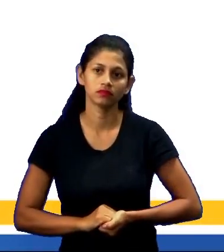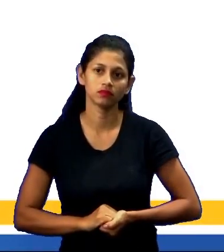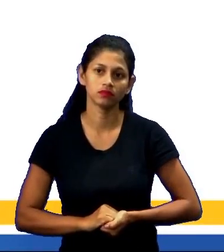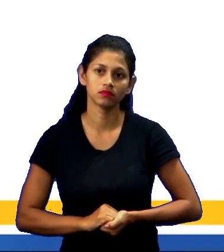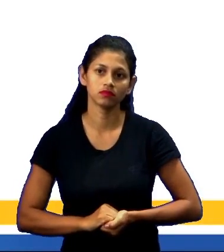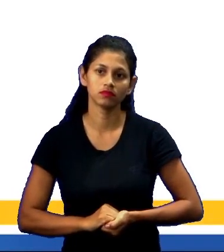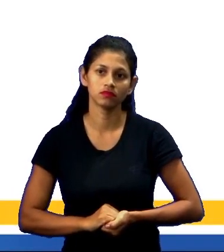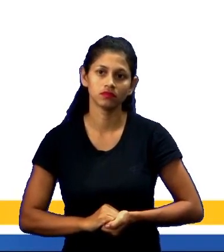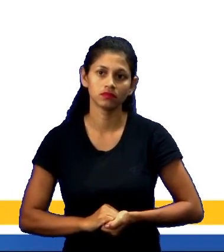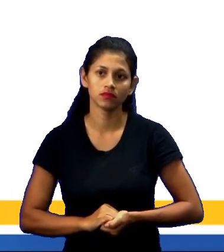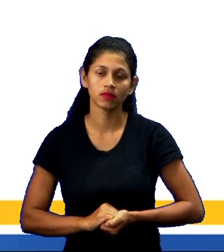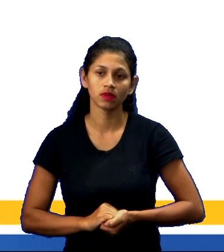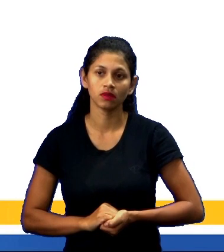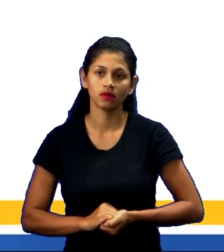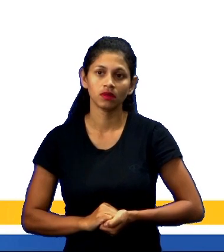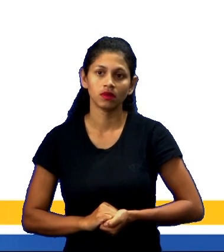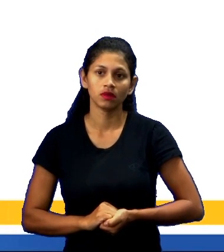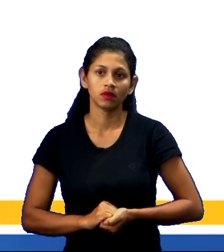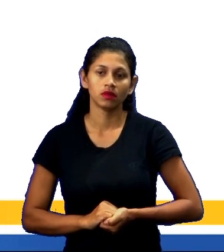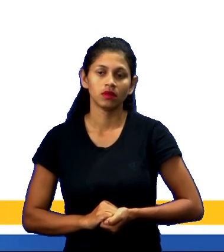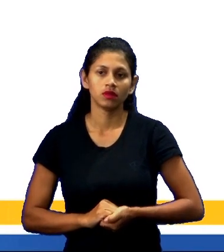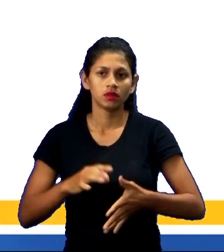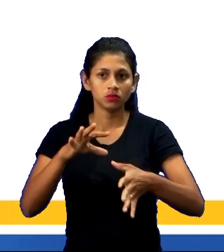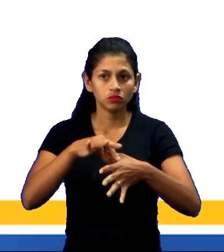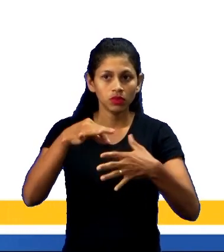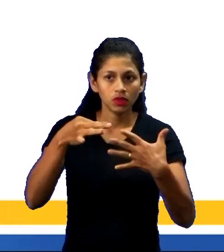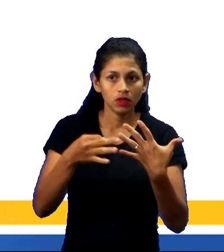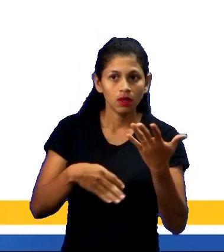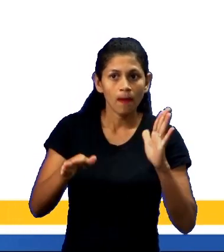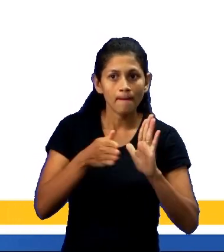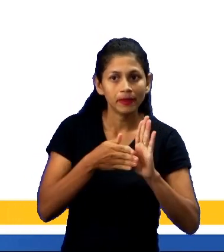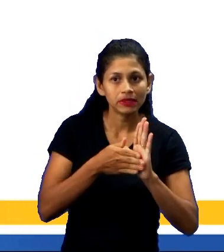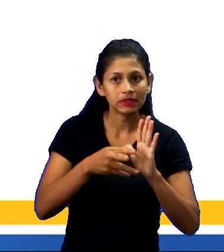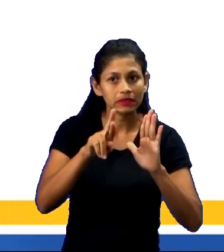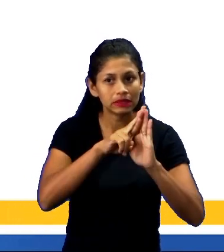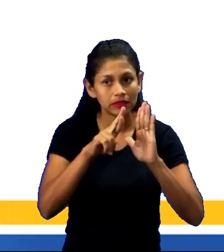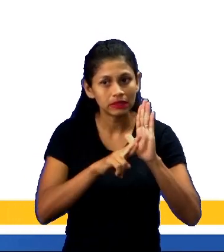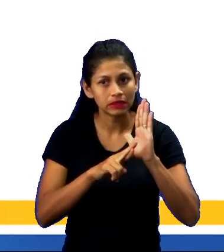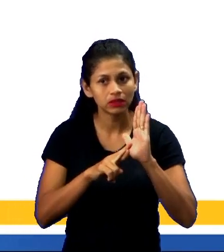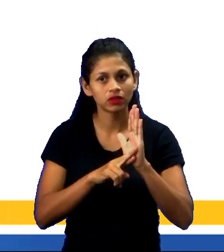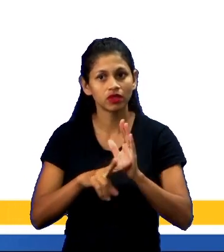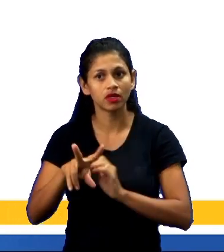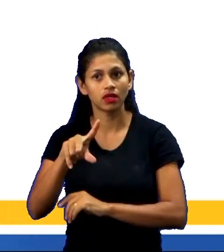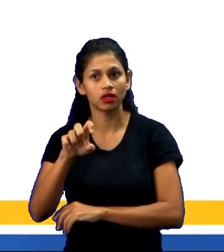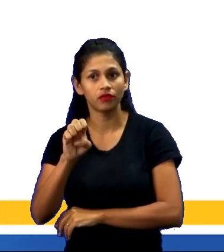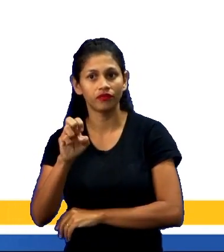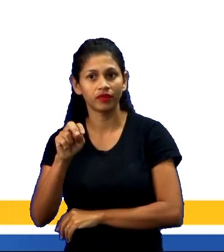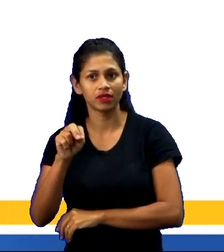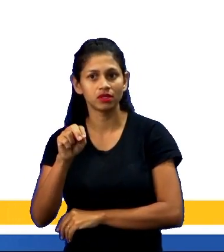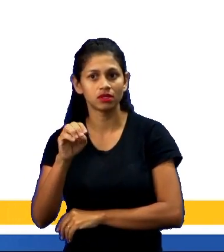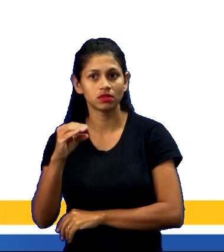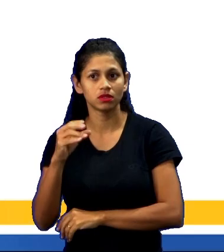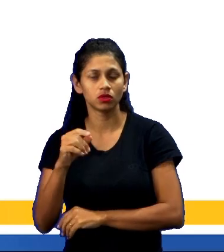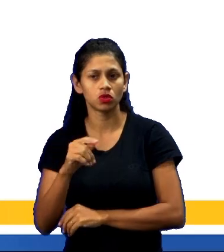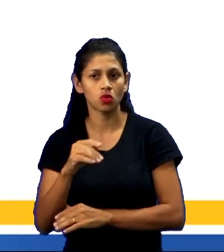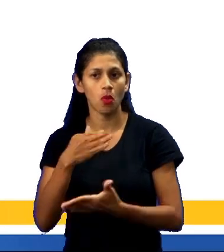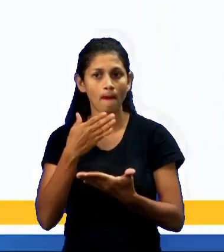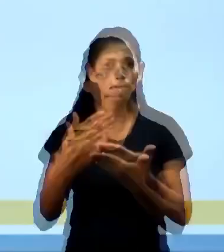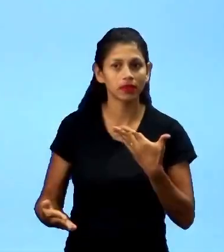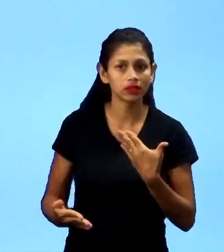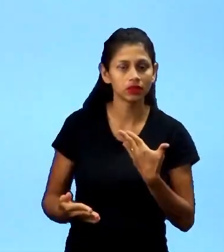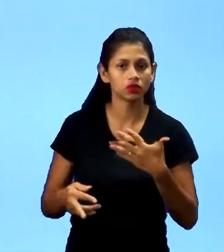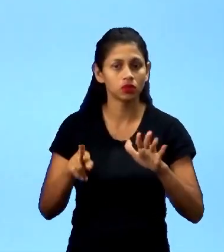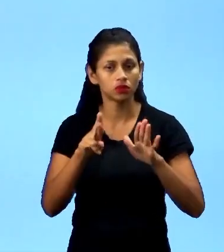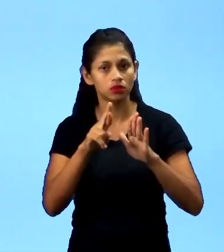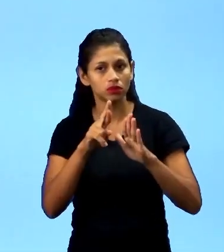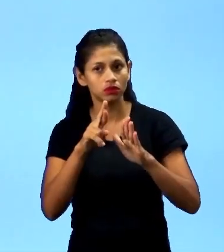ver se a gente consegue resolver mais uma questão. São elementos presentes na regulamentação, vencedores, perdedores, irregularidades, patrocínio.